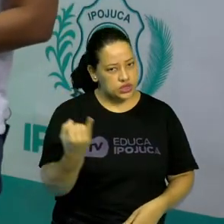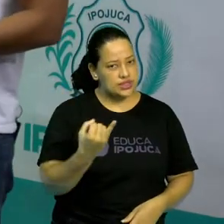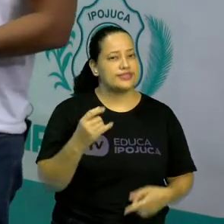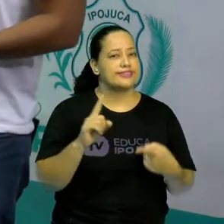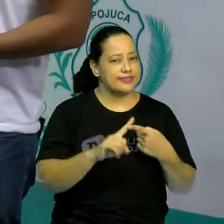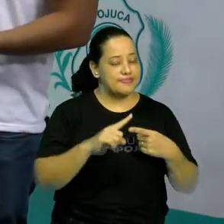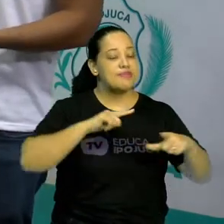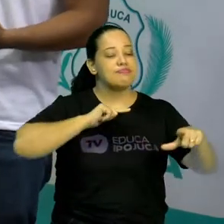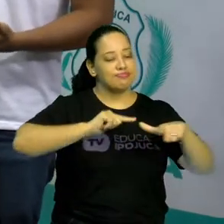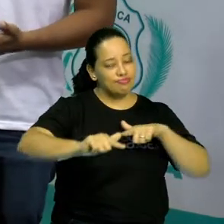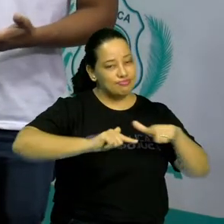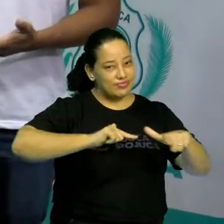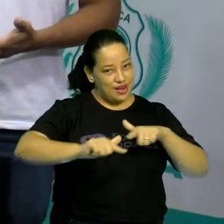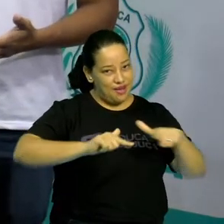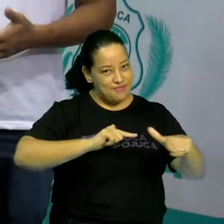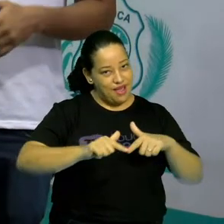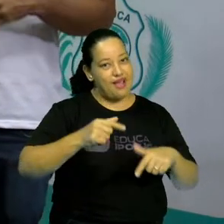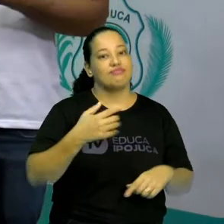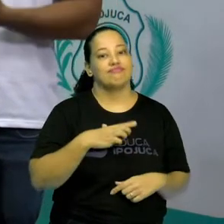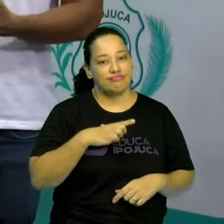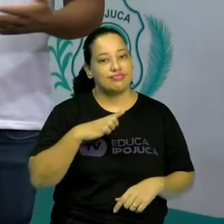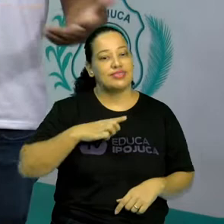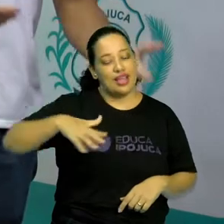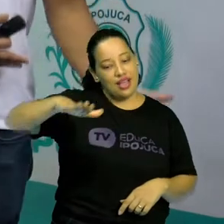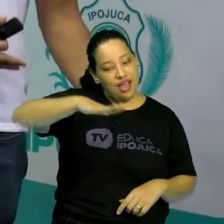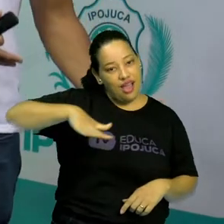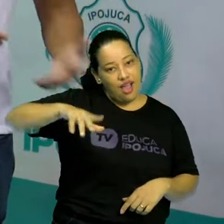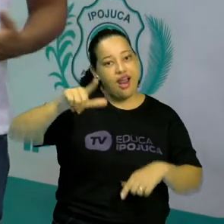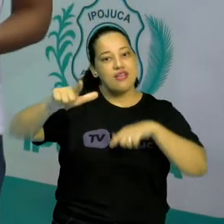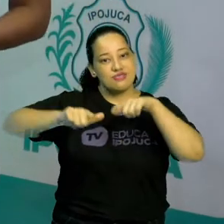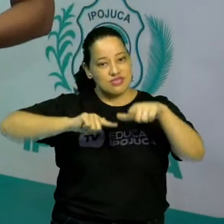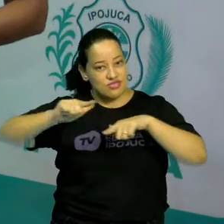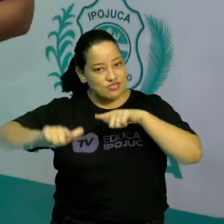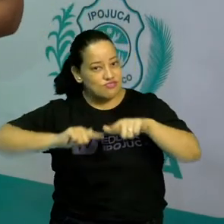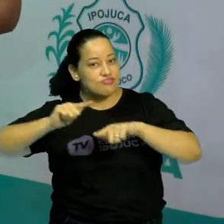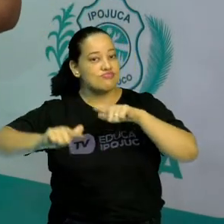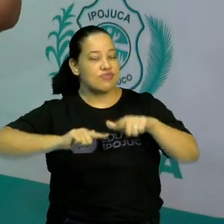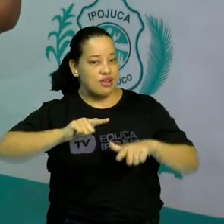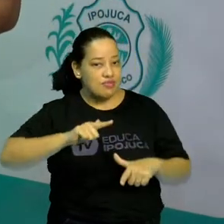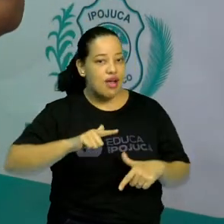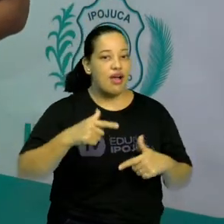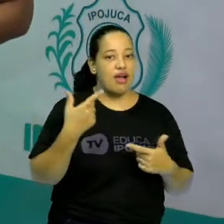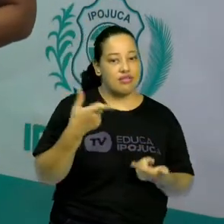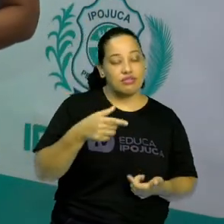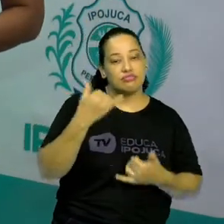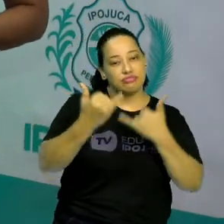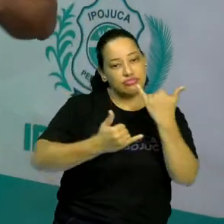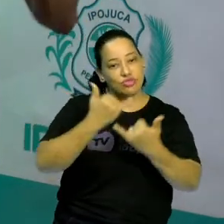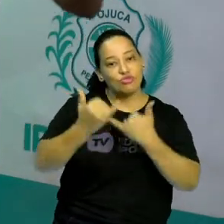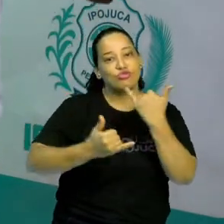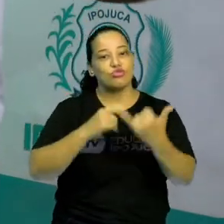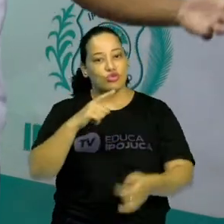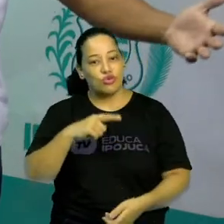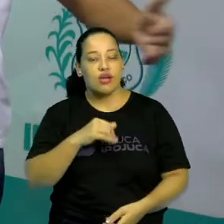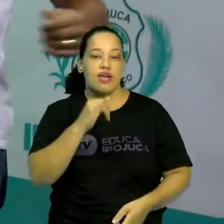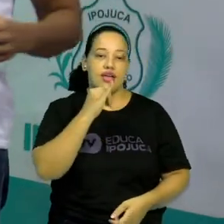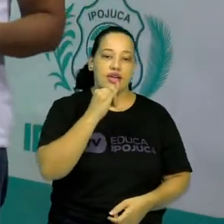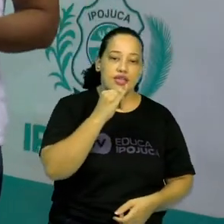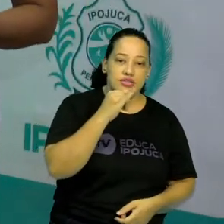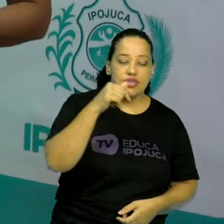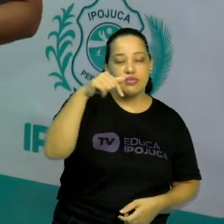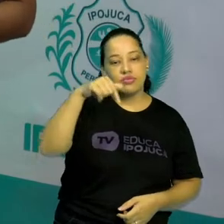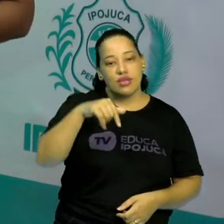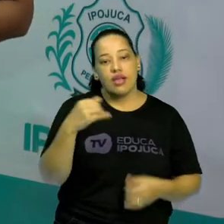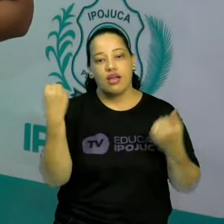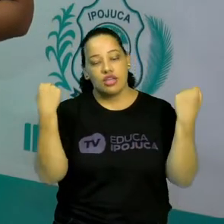várias áreas utilizam o jogo, entre elas, a área da educação física, mas a gente tem recriação nos hotéis,